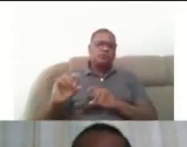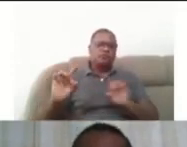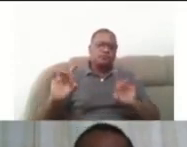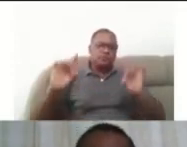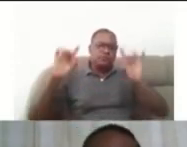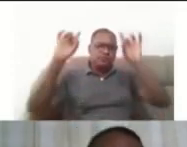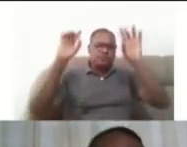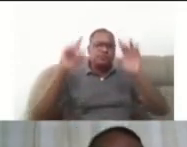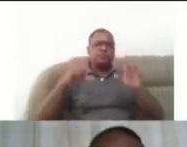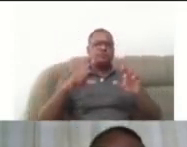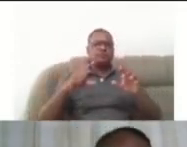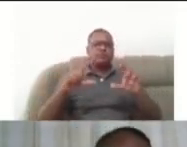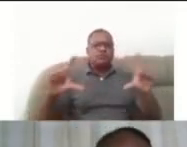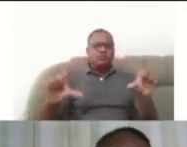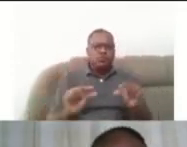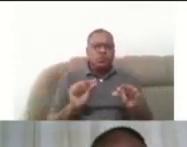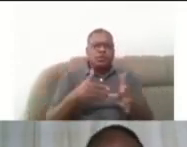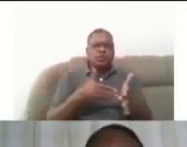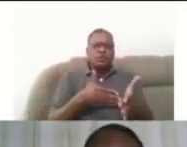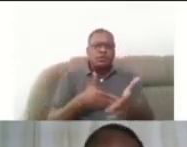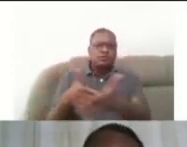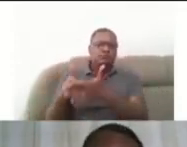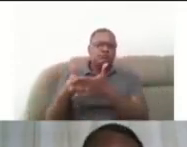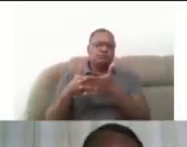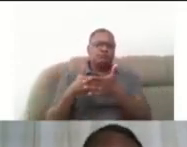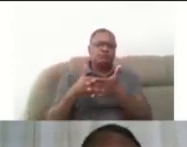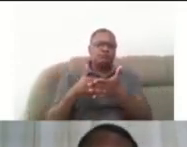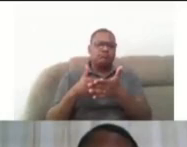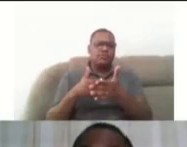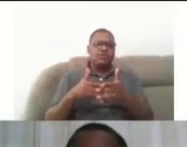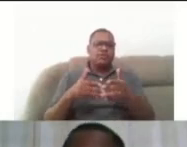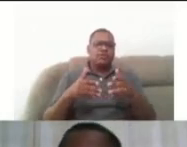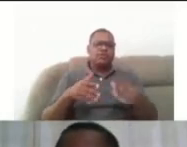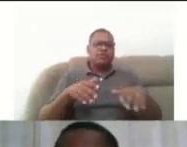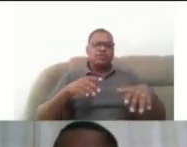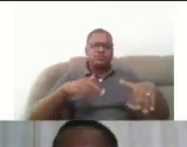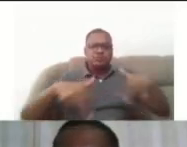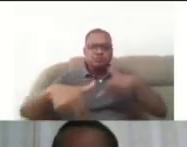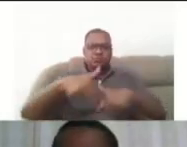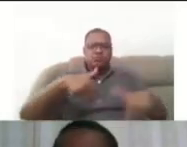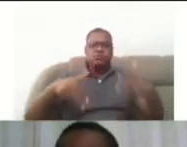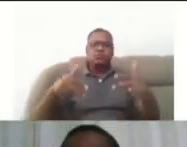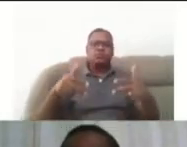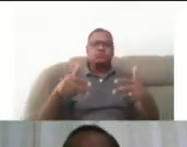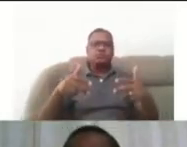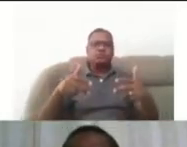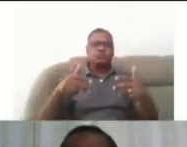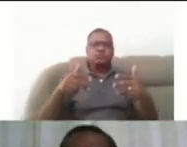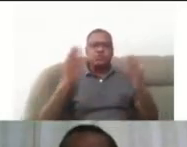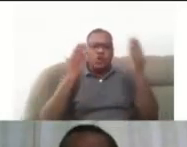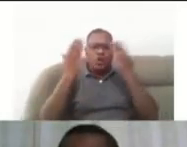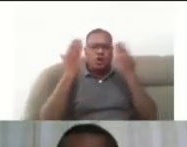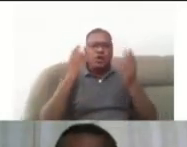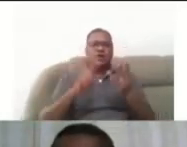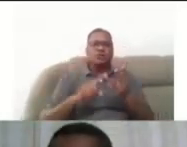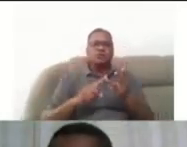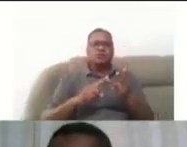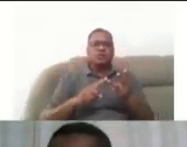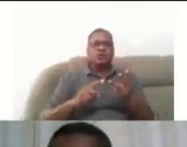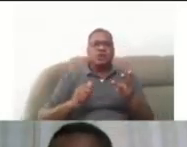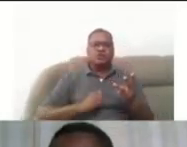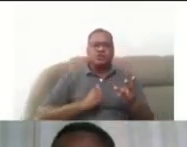barreiras físicas, pedagógicas, comunicacionais e atitudinais que a gente sabe que de uma forma ou de outra